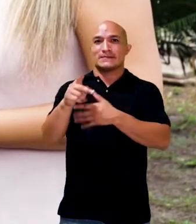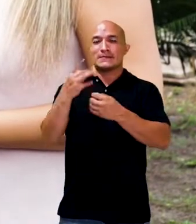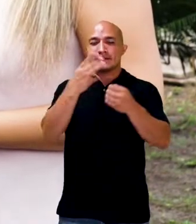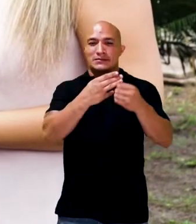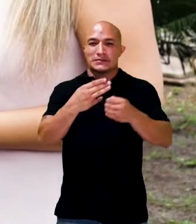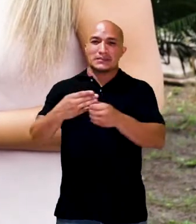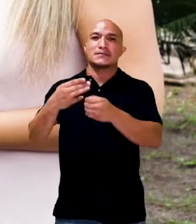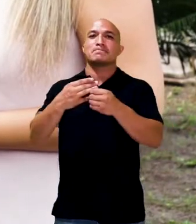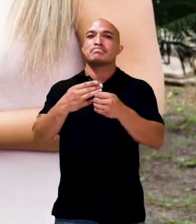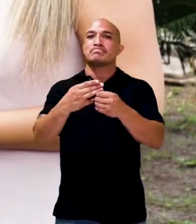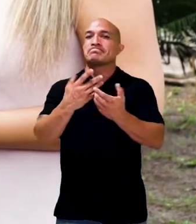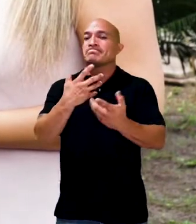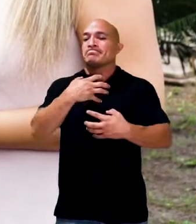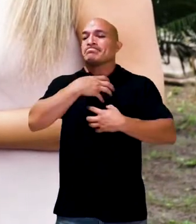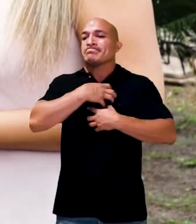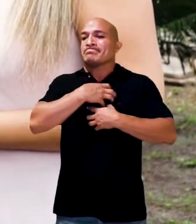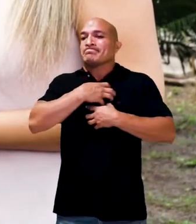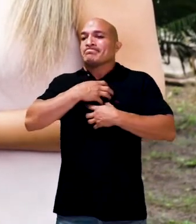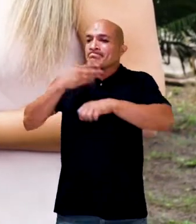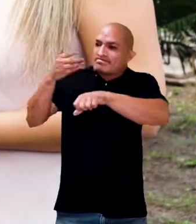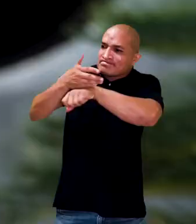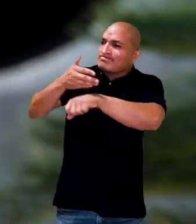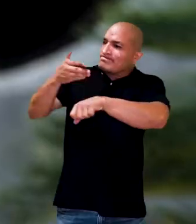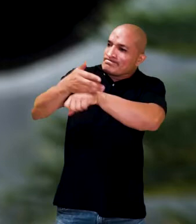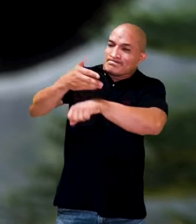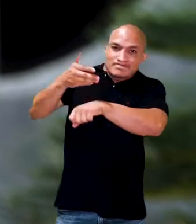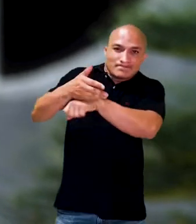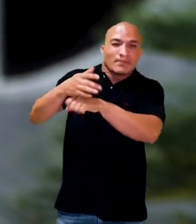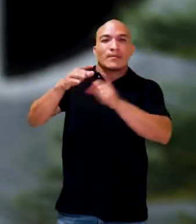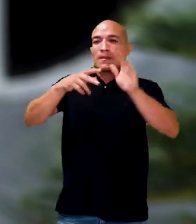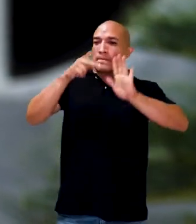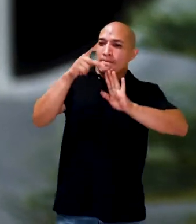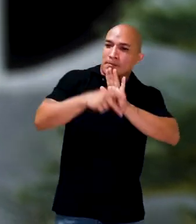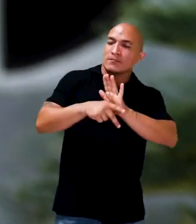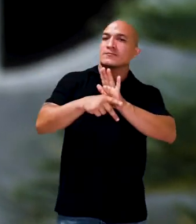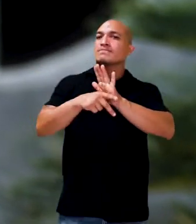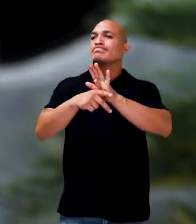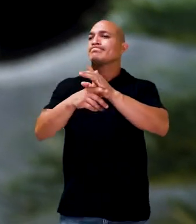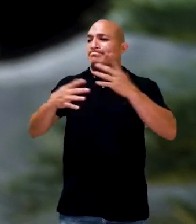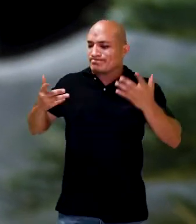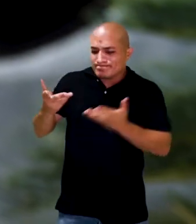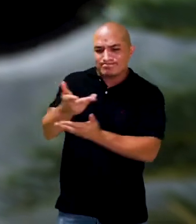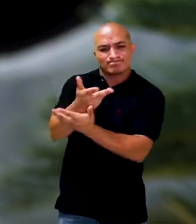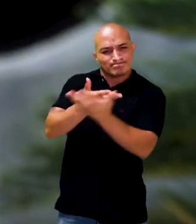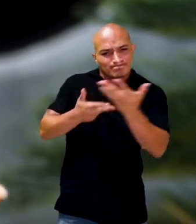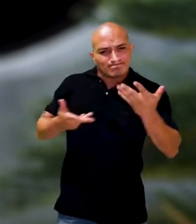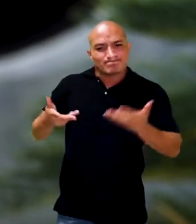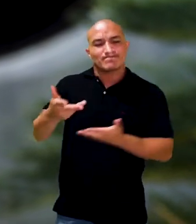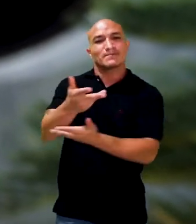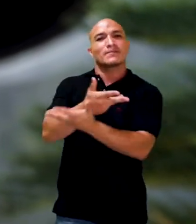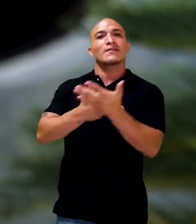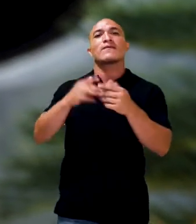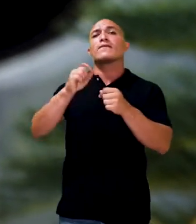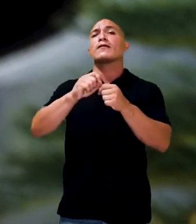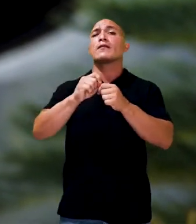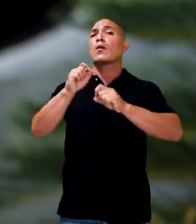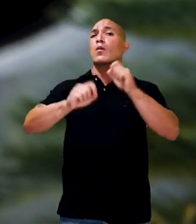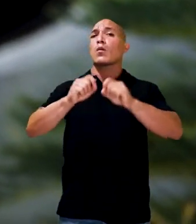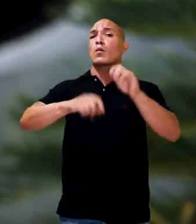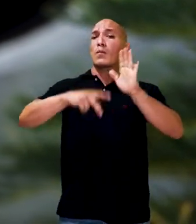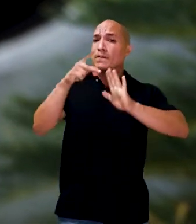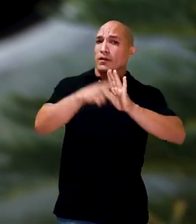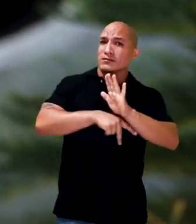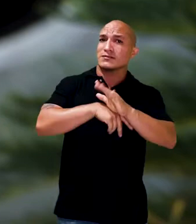dos professores do município, no sentido de participarem do projeto, de estarem envolvidos,